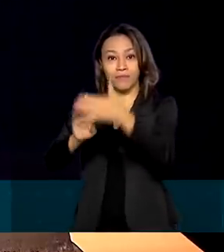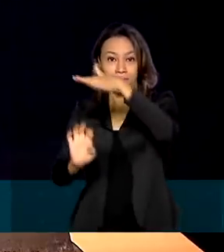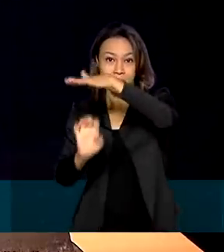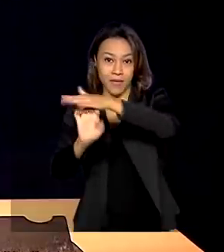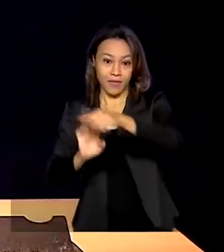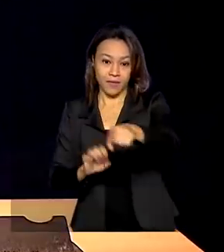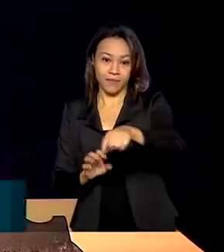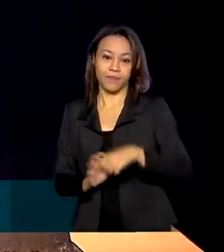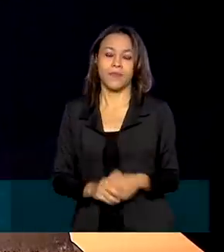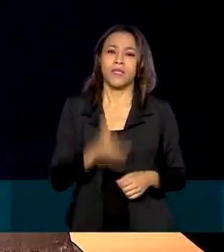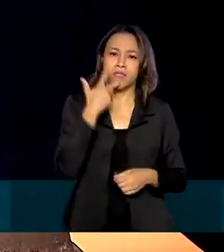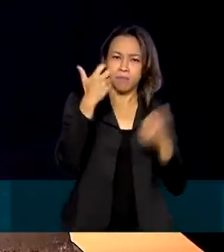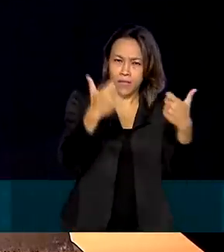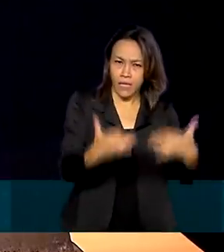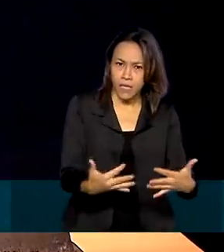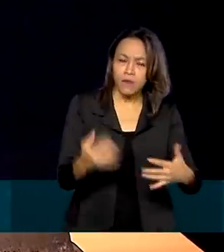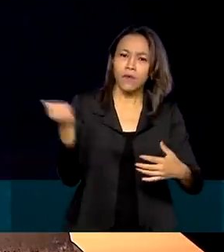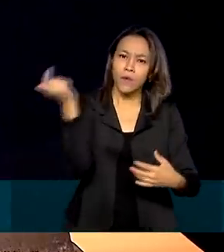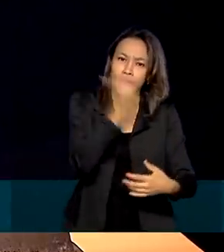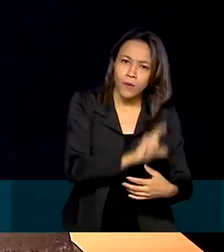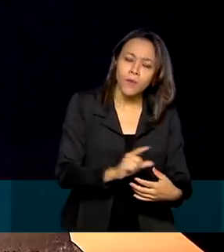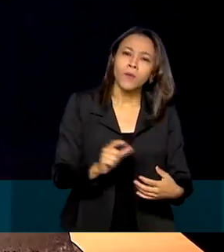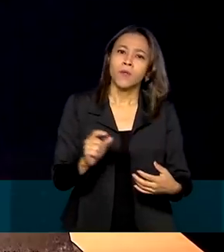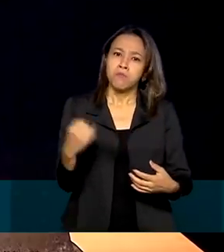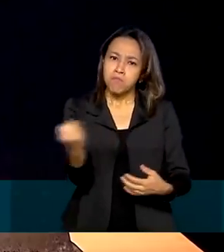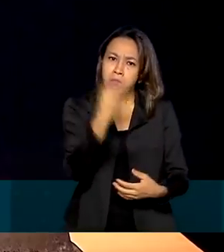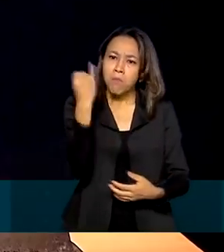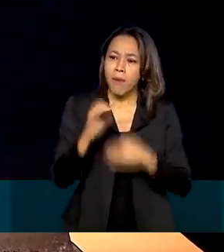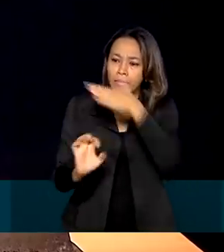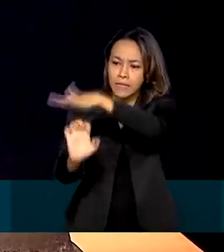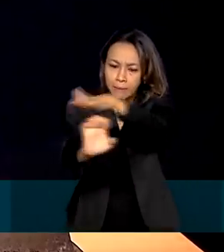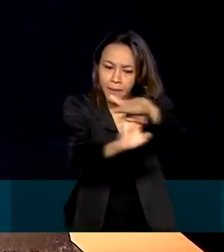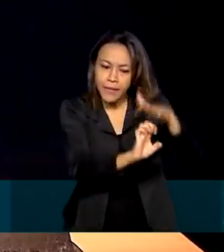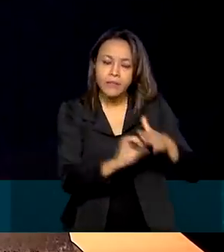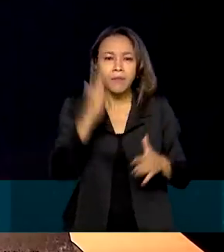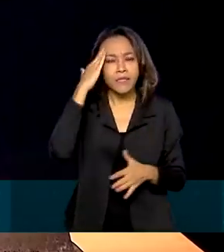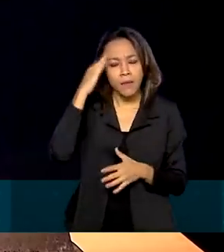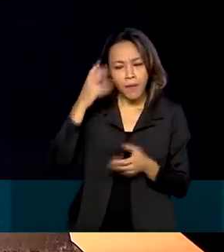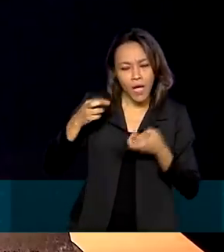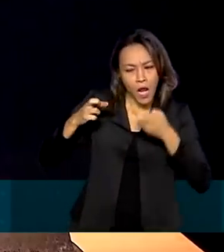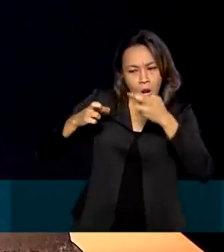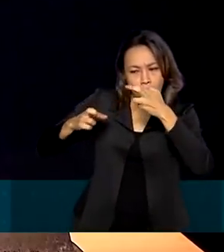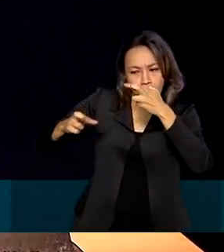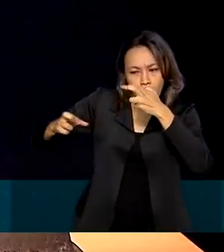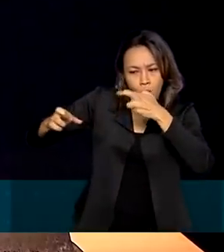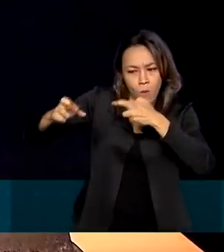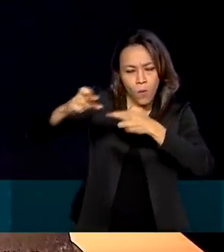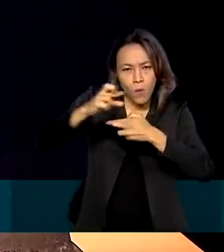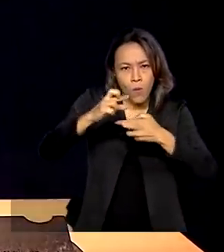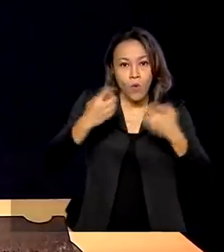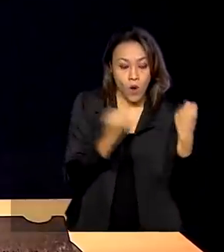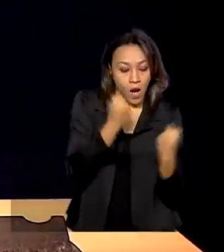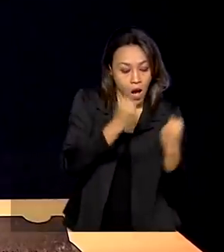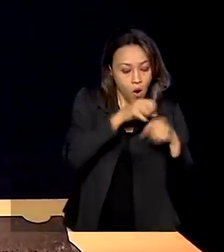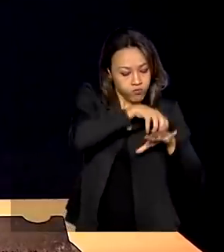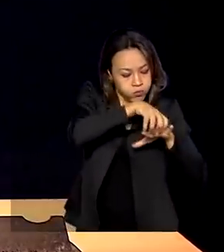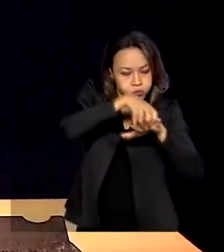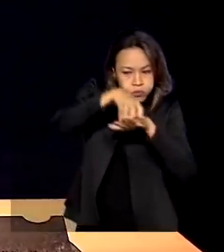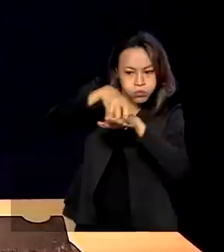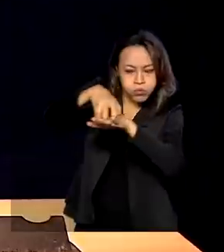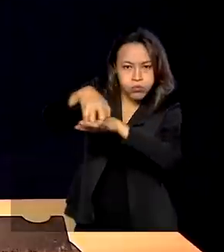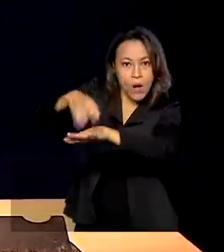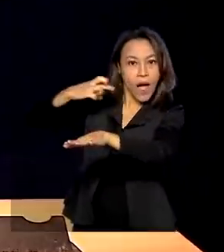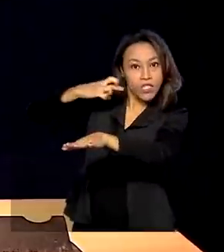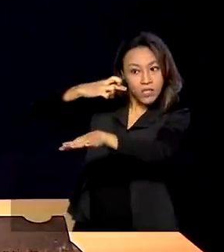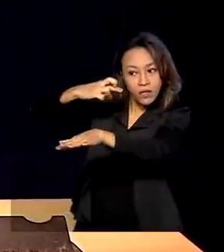um ganho muito grande para a empresa, em termos de rastreamento, em termos de segurança, para